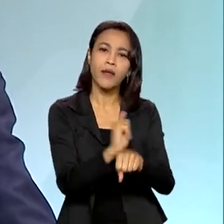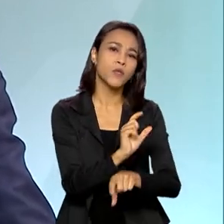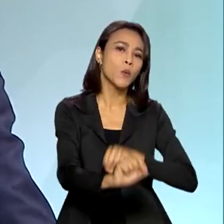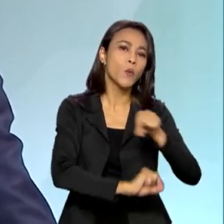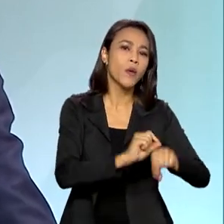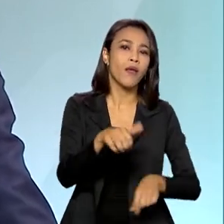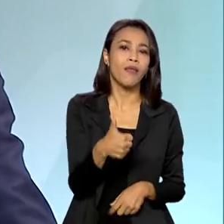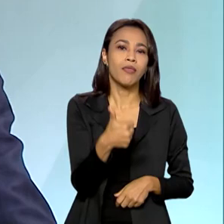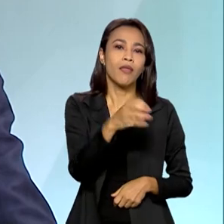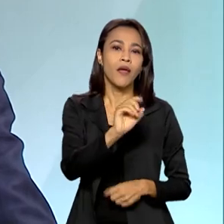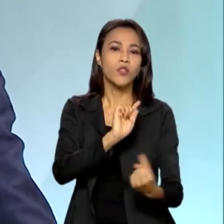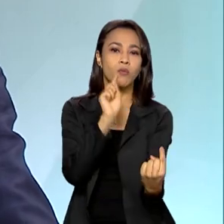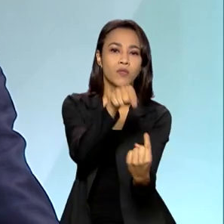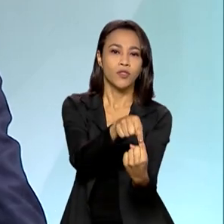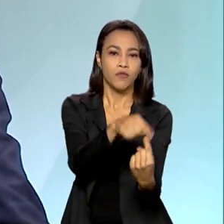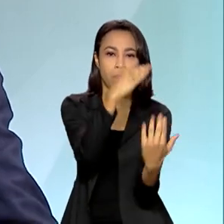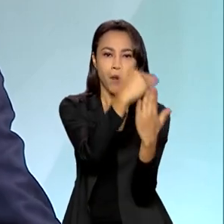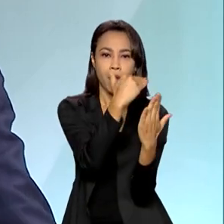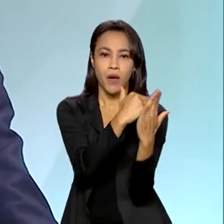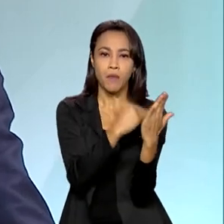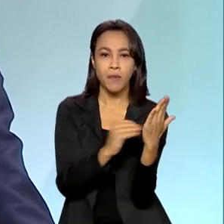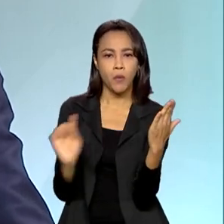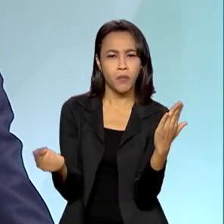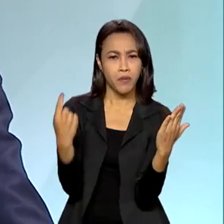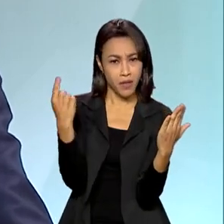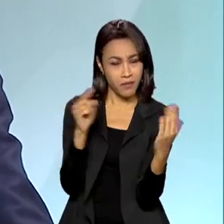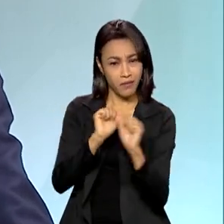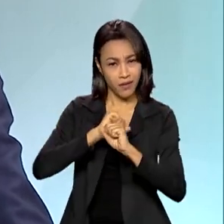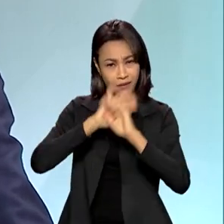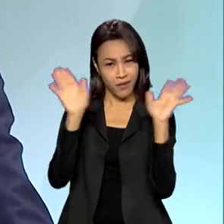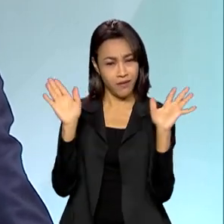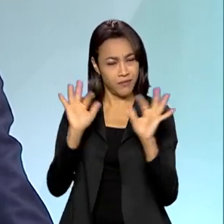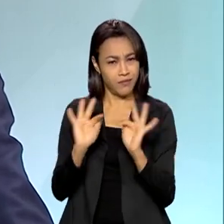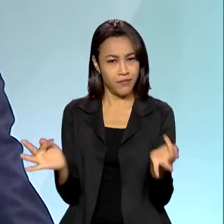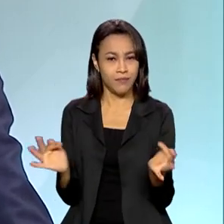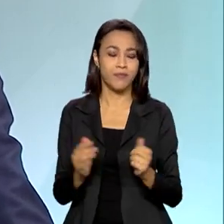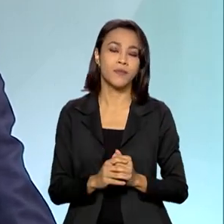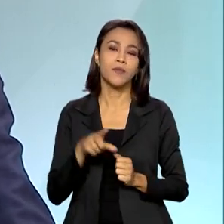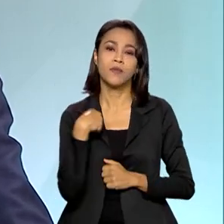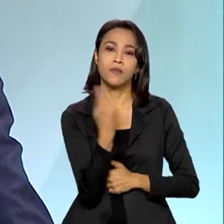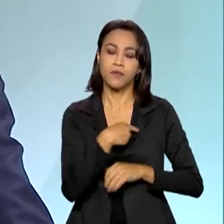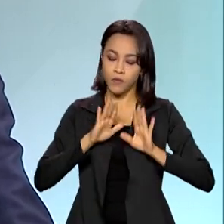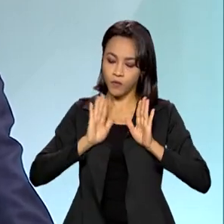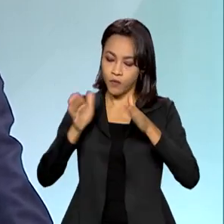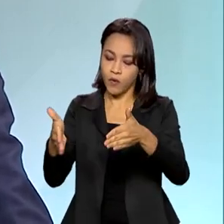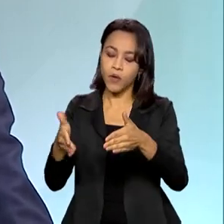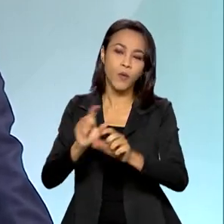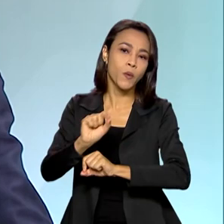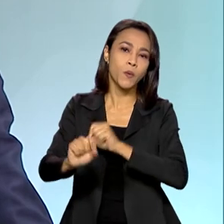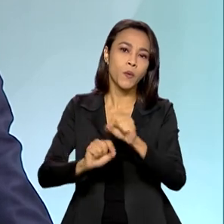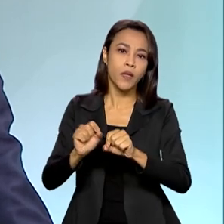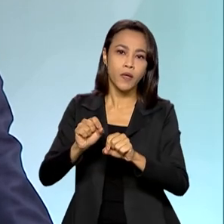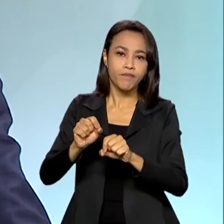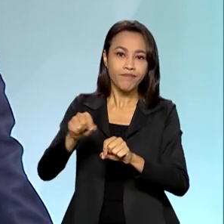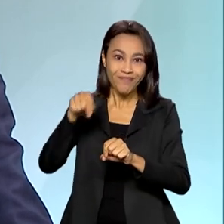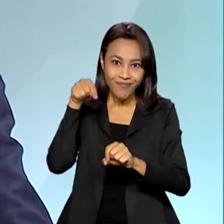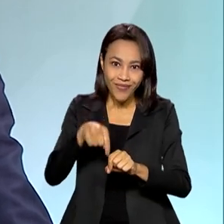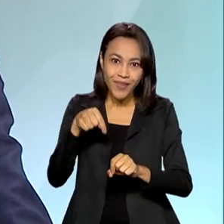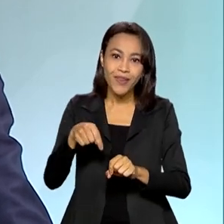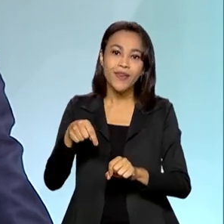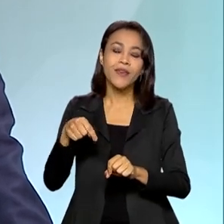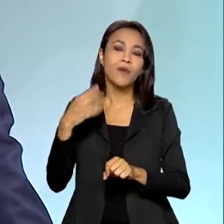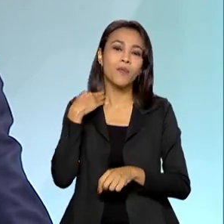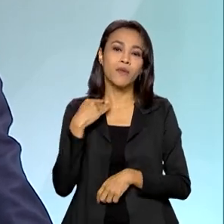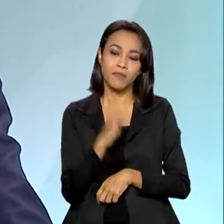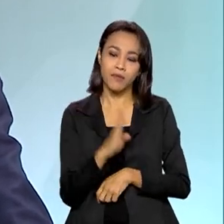grandes objetivos. O primeiro deles, muito simples, é que a gente foque realmente naquelas linhas onde o Banco do Brasil sempre